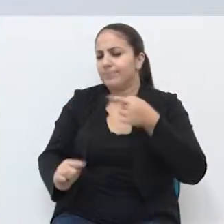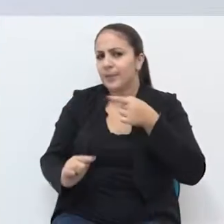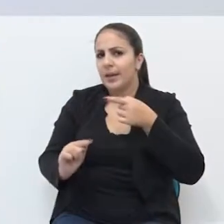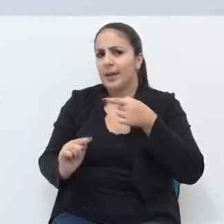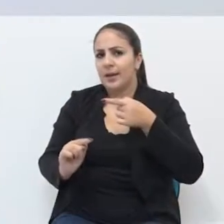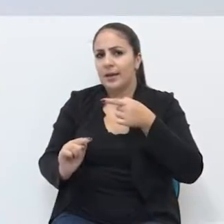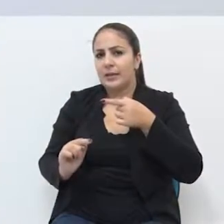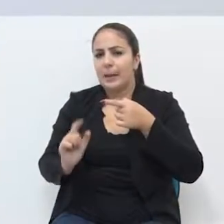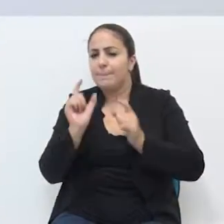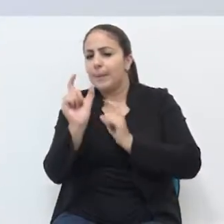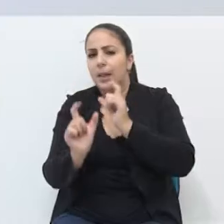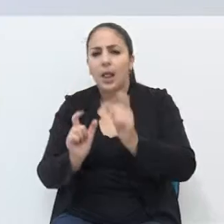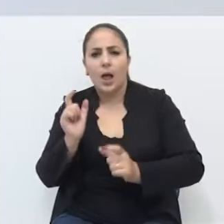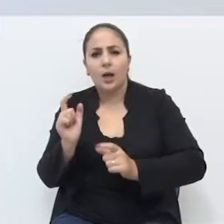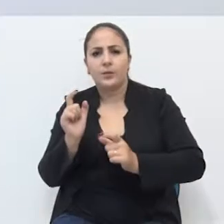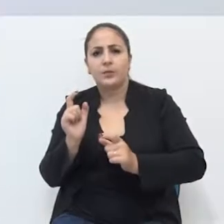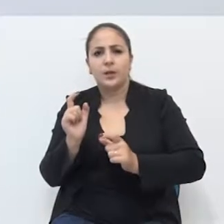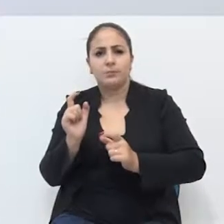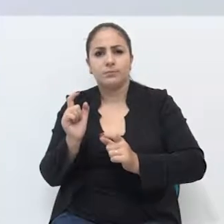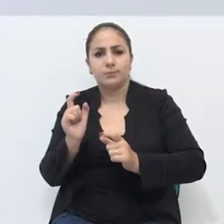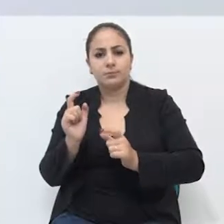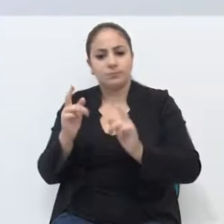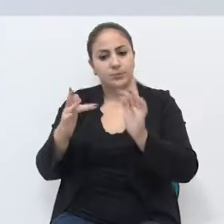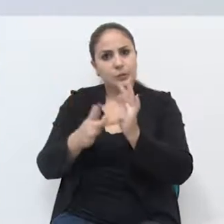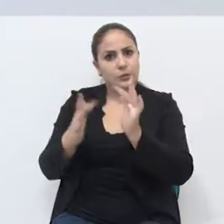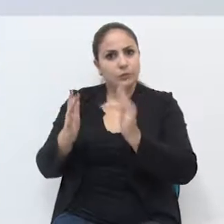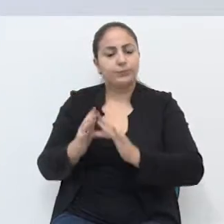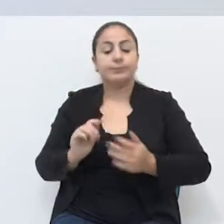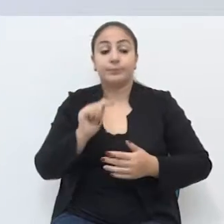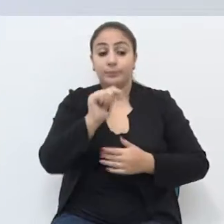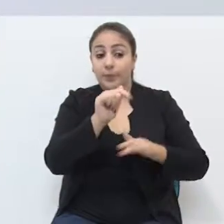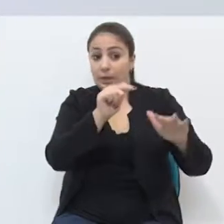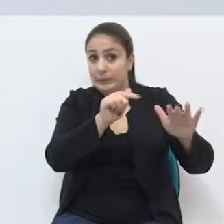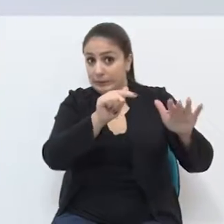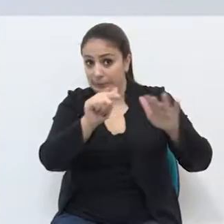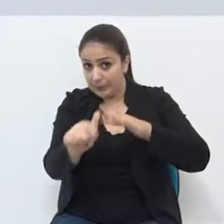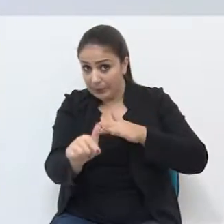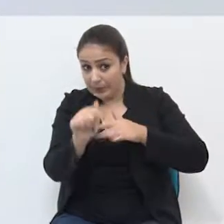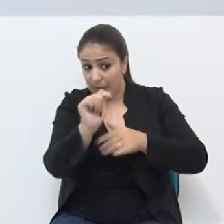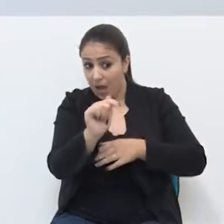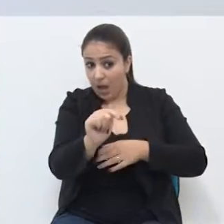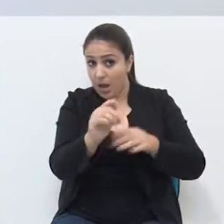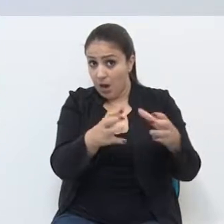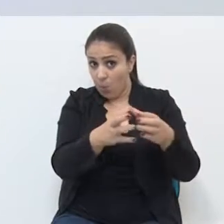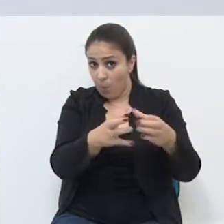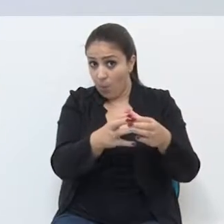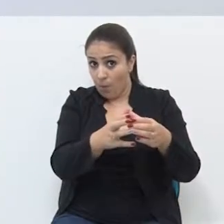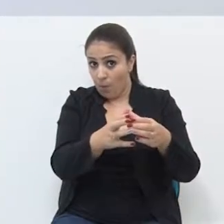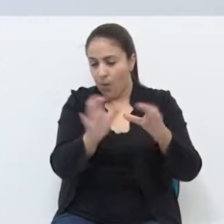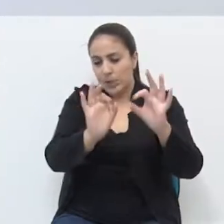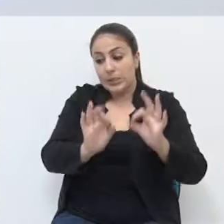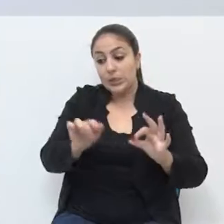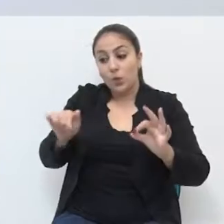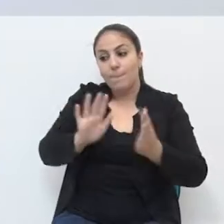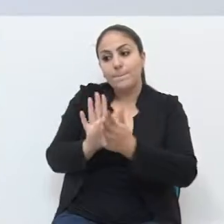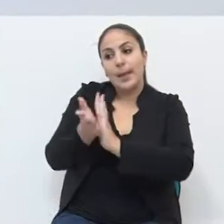E, nesta semana, eles vão organizando a morte de Jesus, que vai se